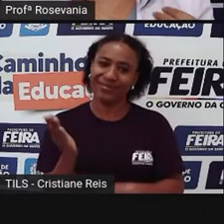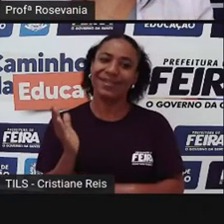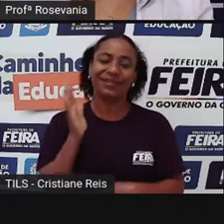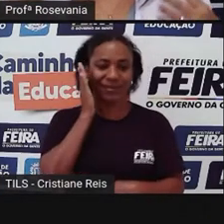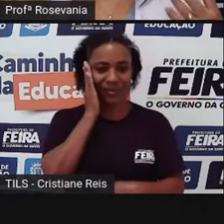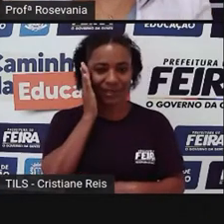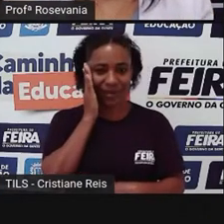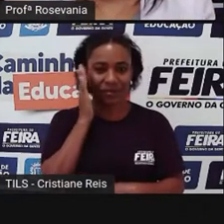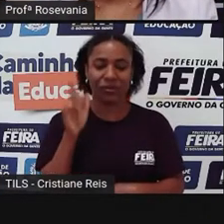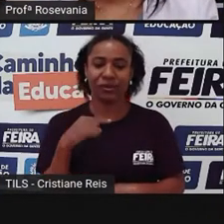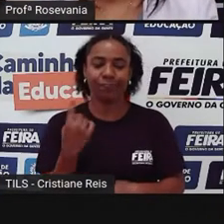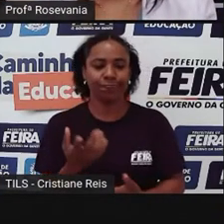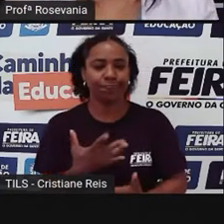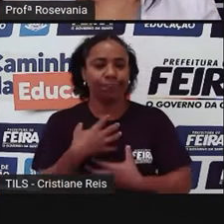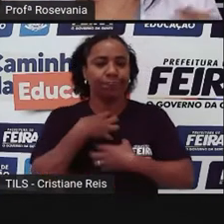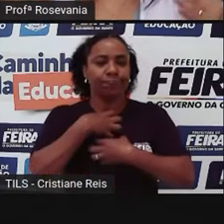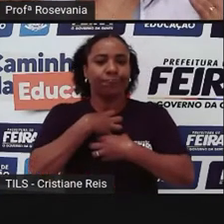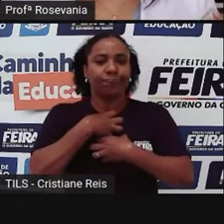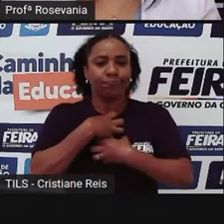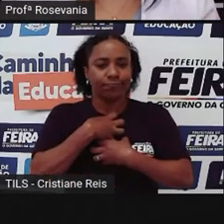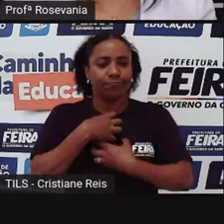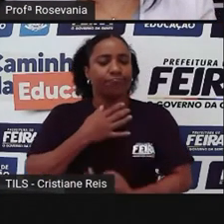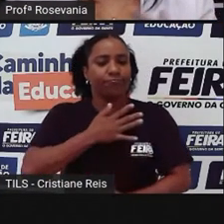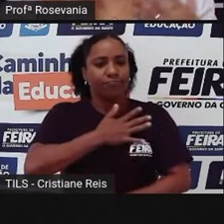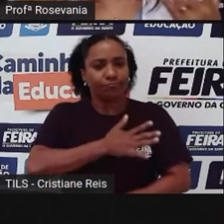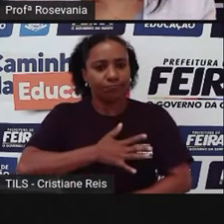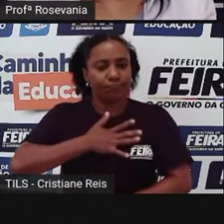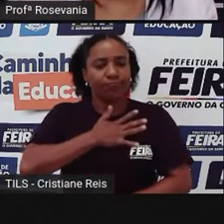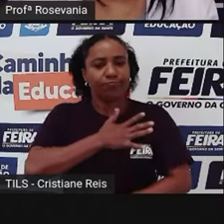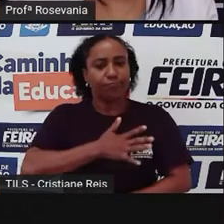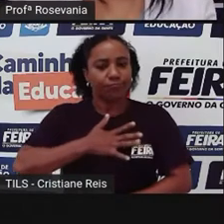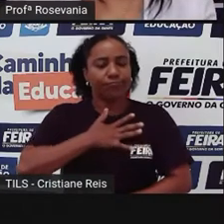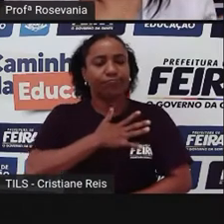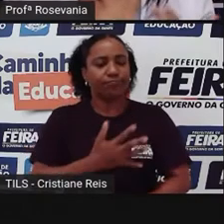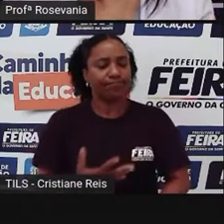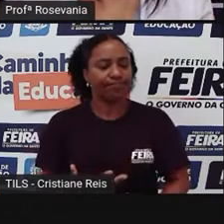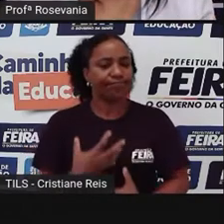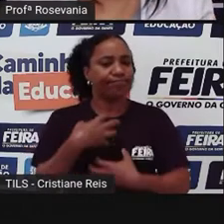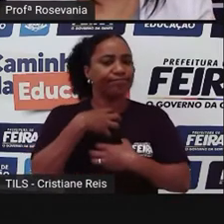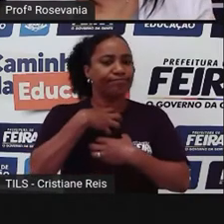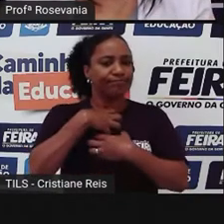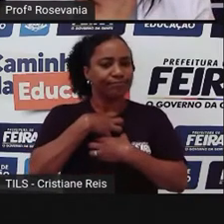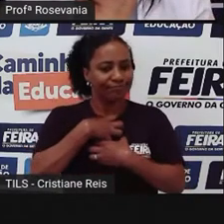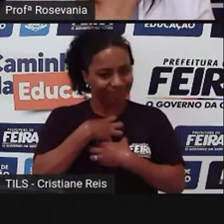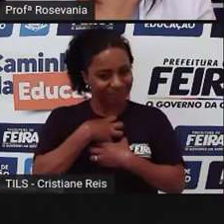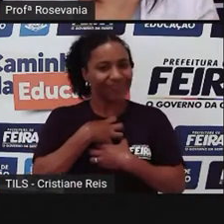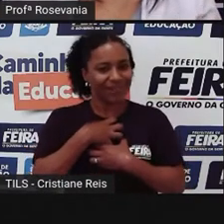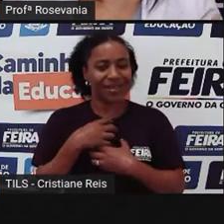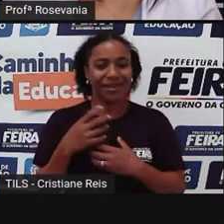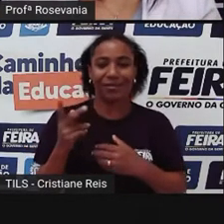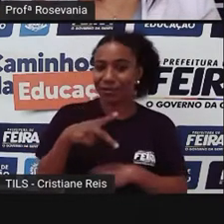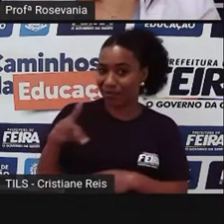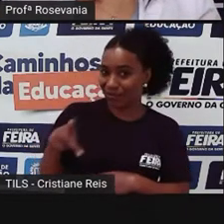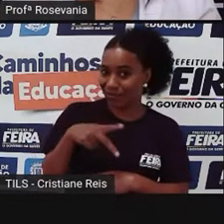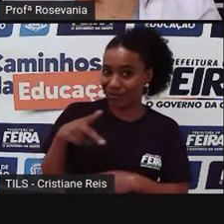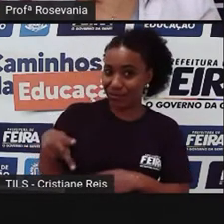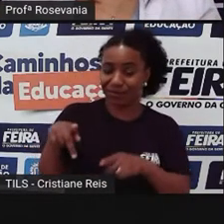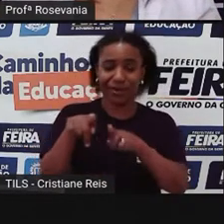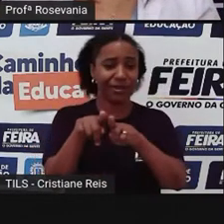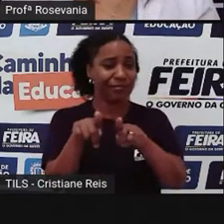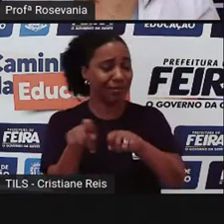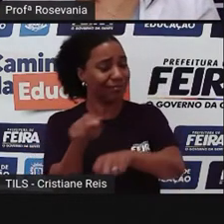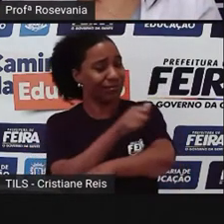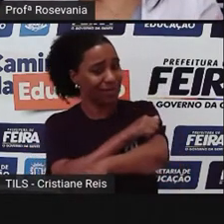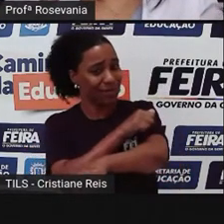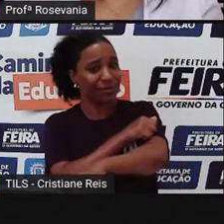sentimento, ele precisa ser prazeroso, né, tanto pra quem tá ensinando quanto pra quem tá aprendendo. E que, na realidade, na